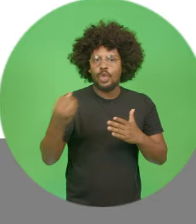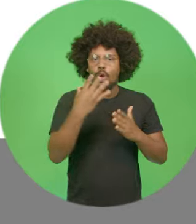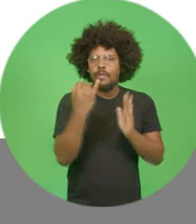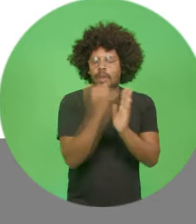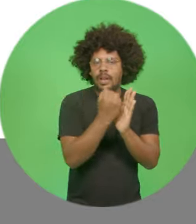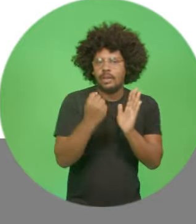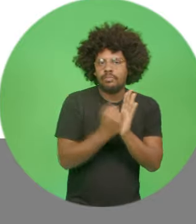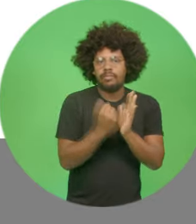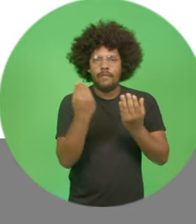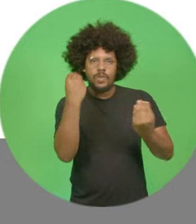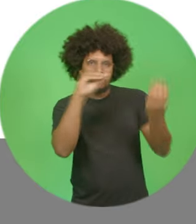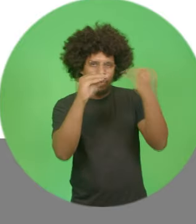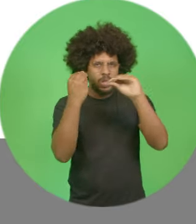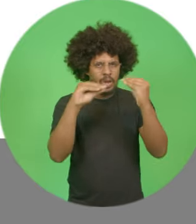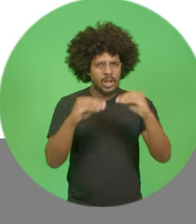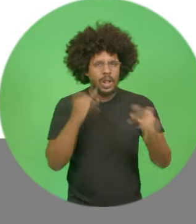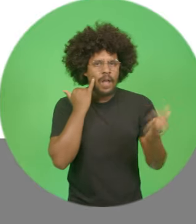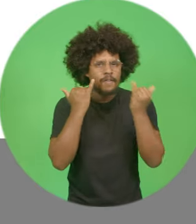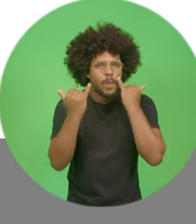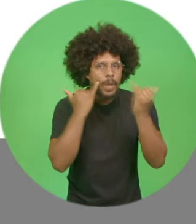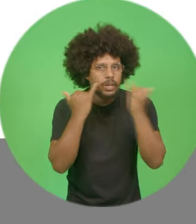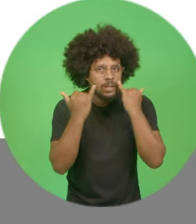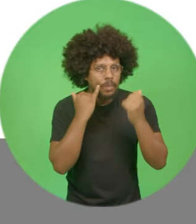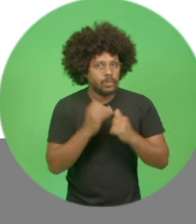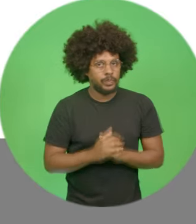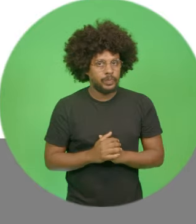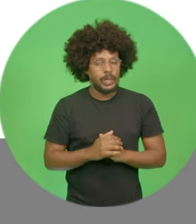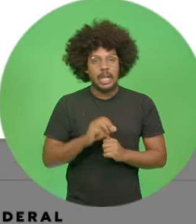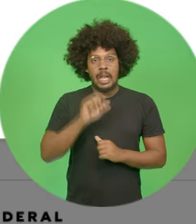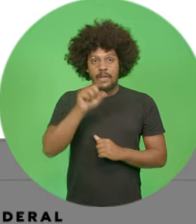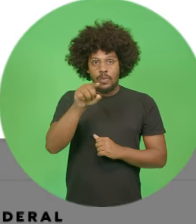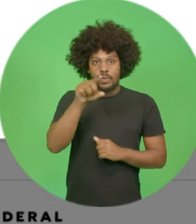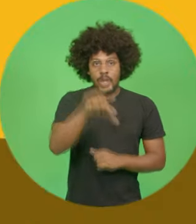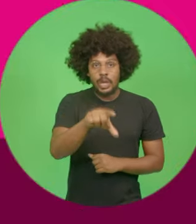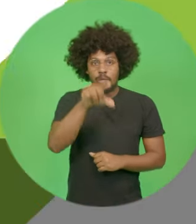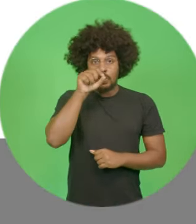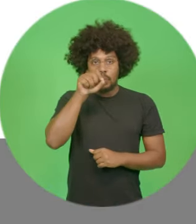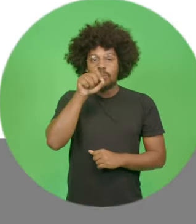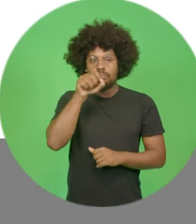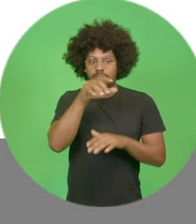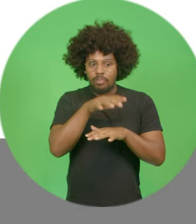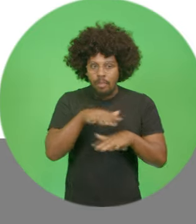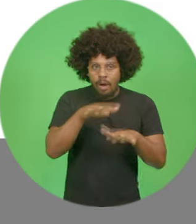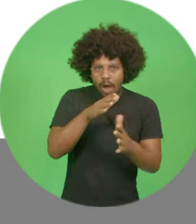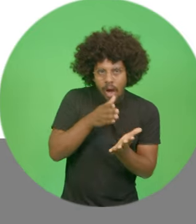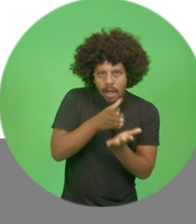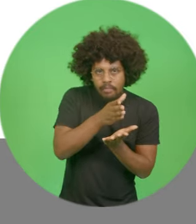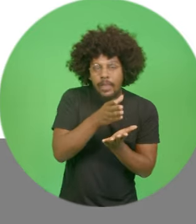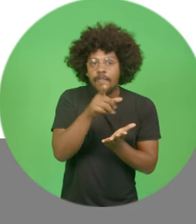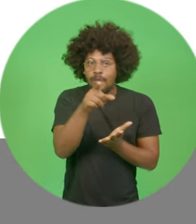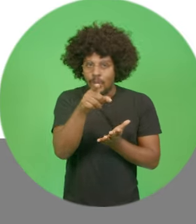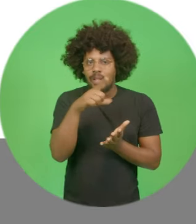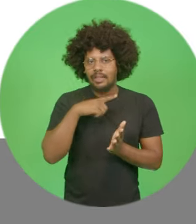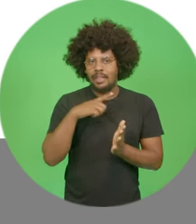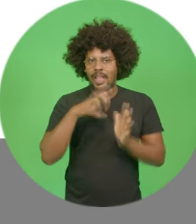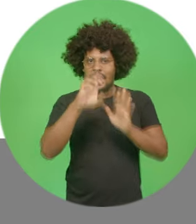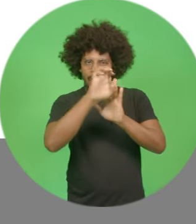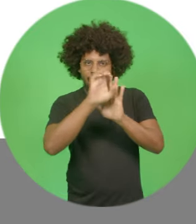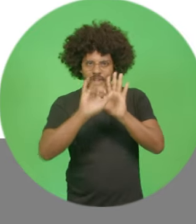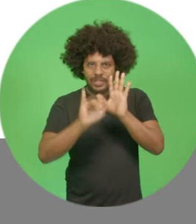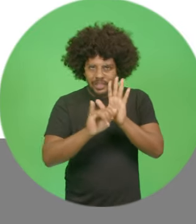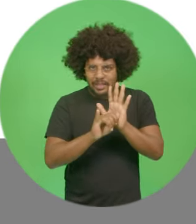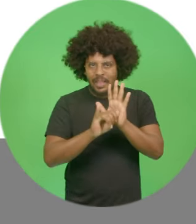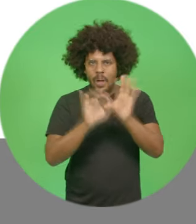e preencha as informações. Depois de escolher o segmento, você terá acesso aos editais disponíveis.